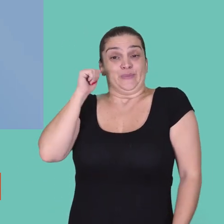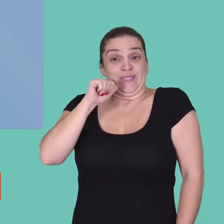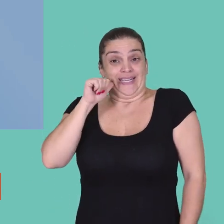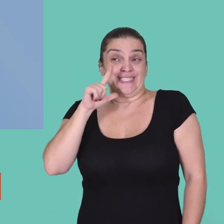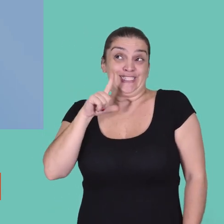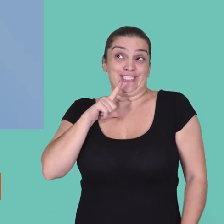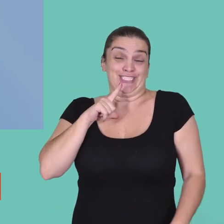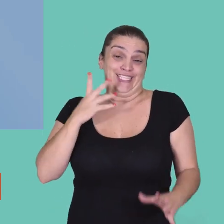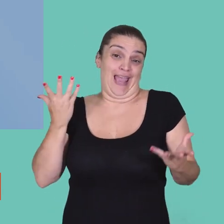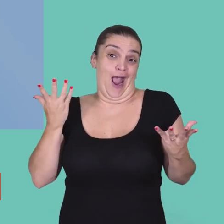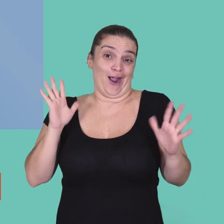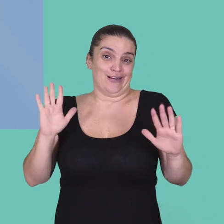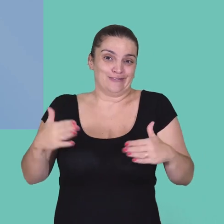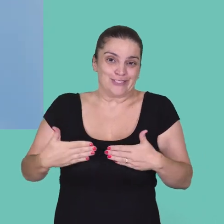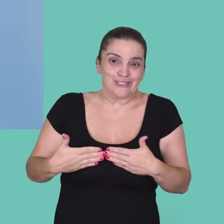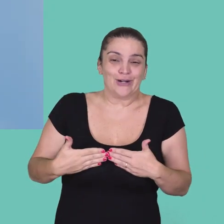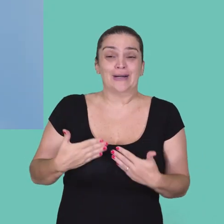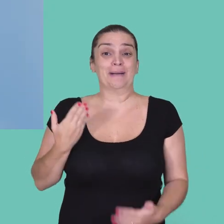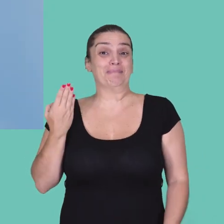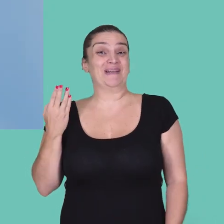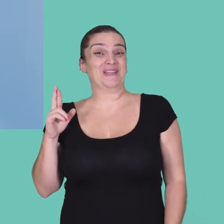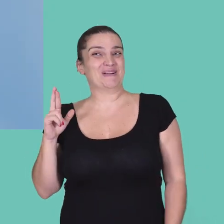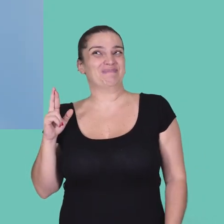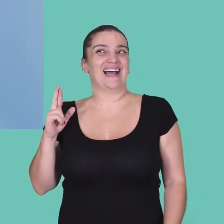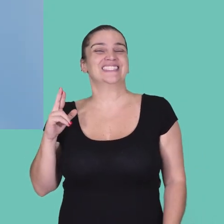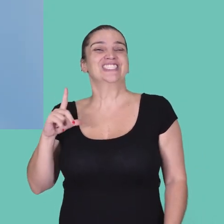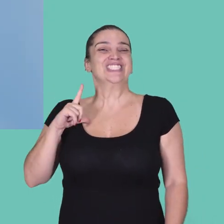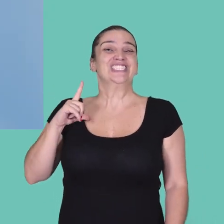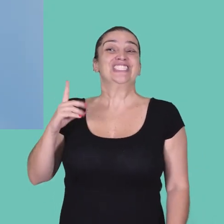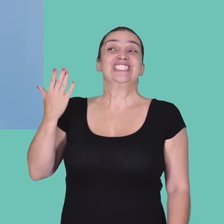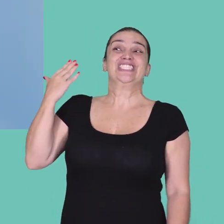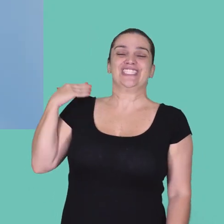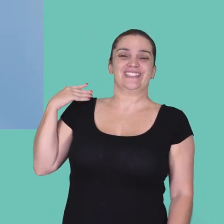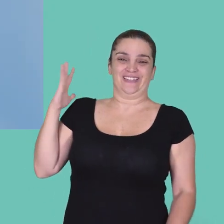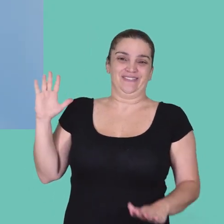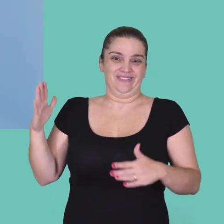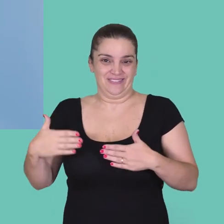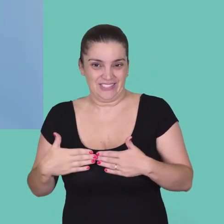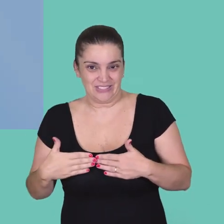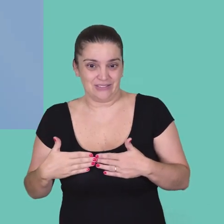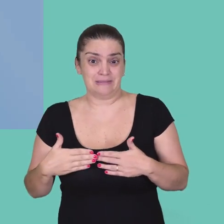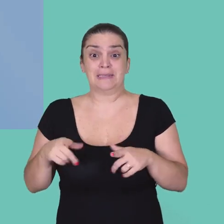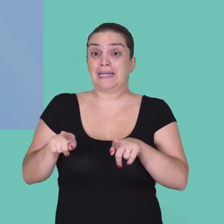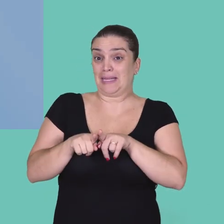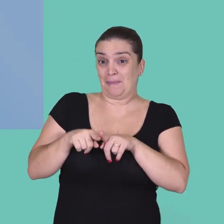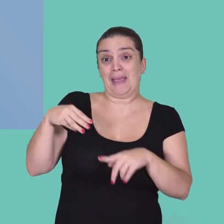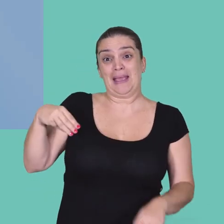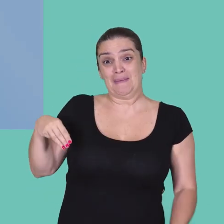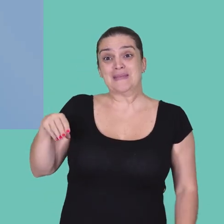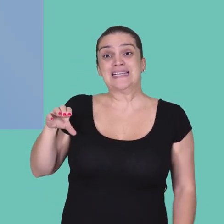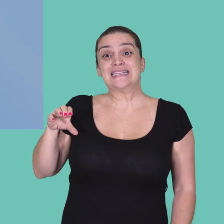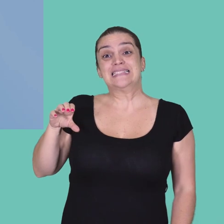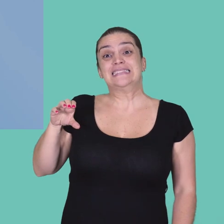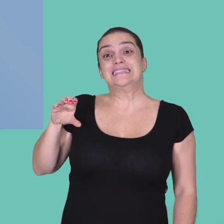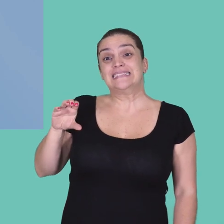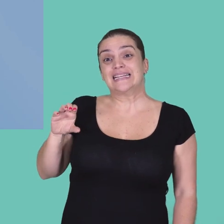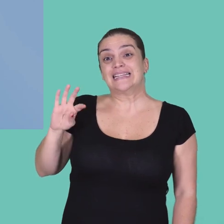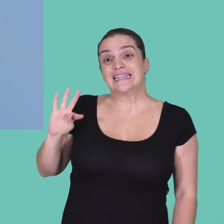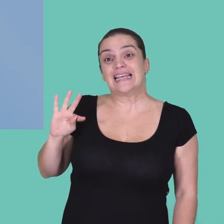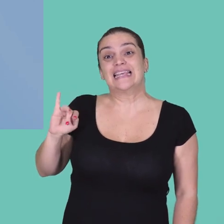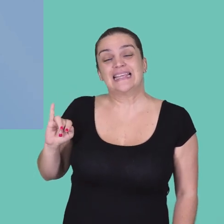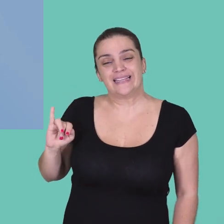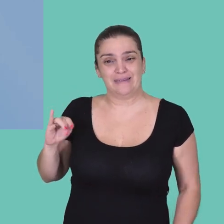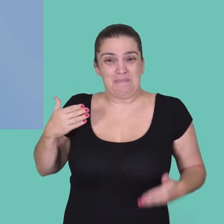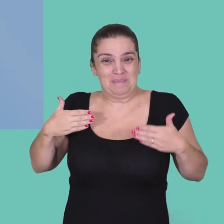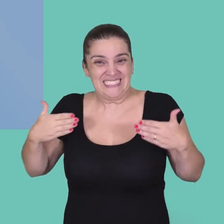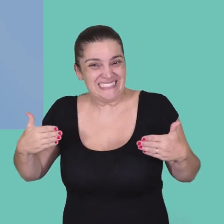a gente tinha uma Secretaria da Mulher, pela Petrobras, quando a gente tinha uma Petrobras, e que... E pelo MCTI, quando nós tínhamos um